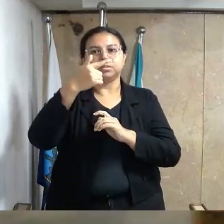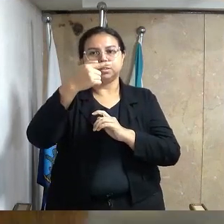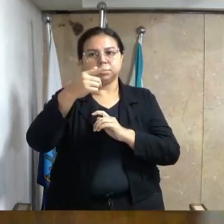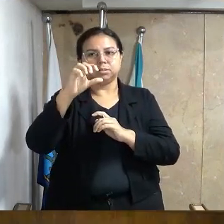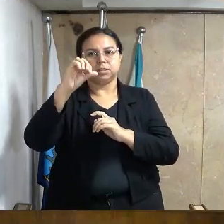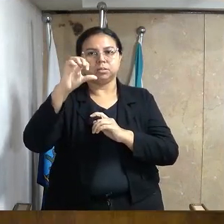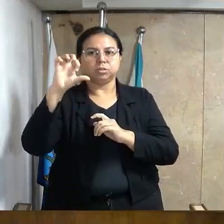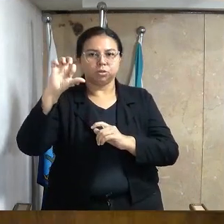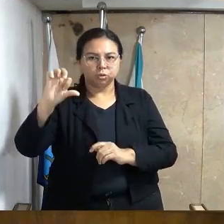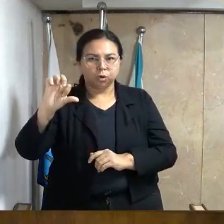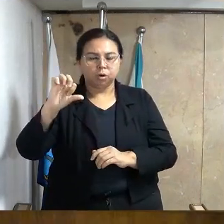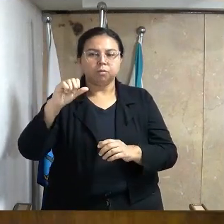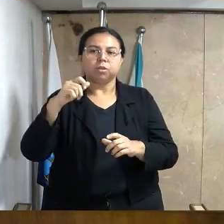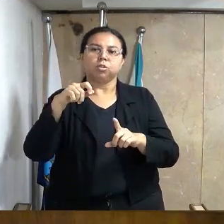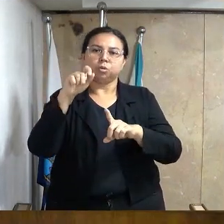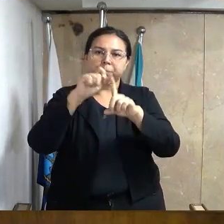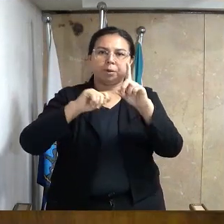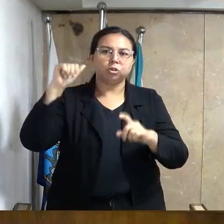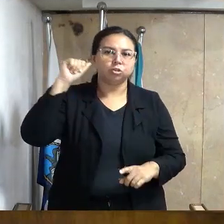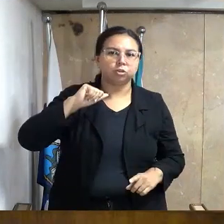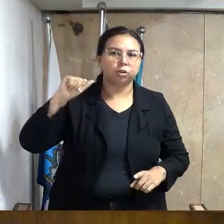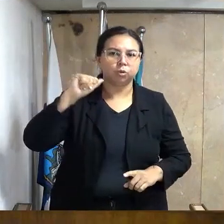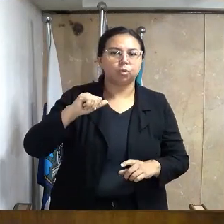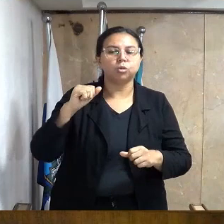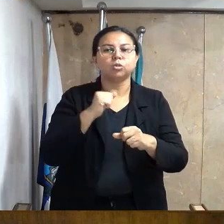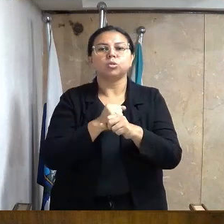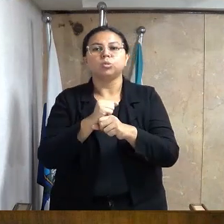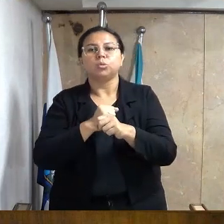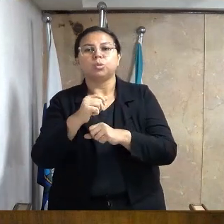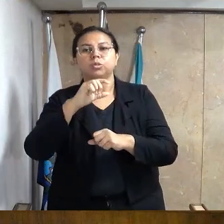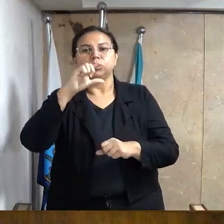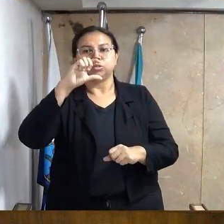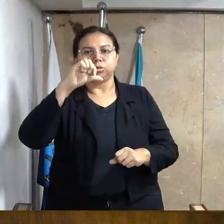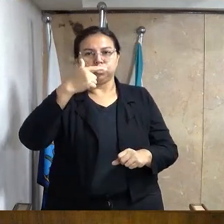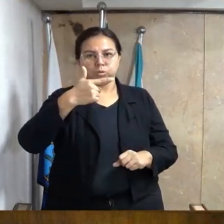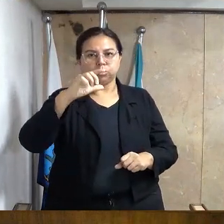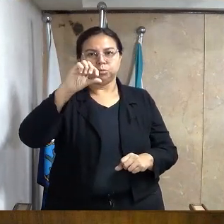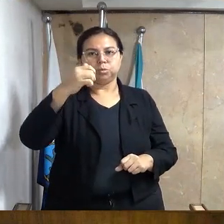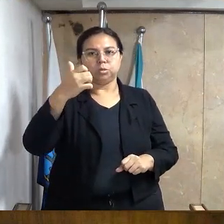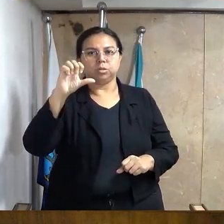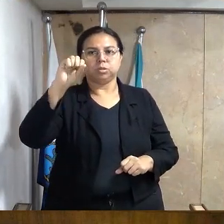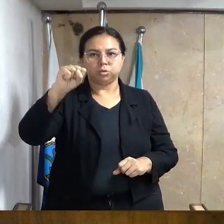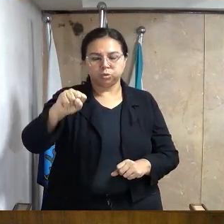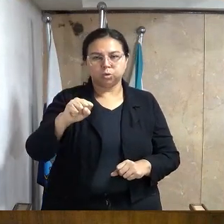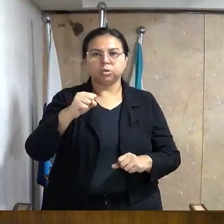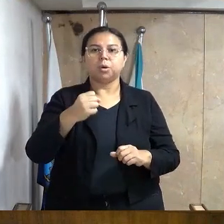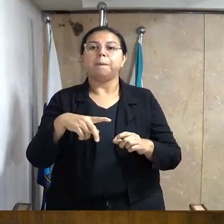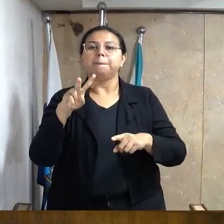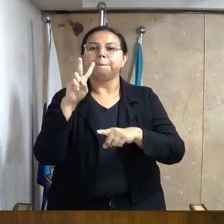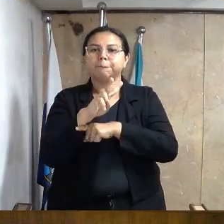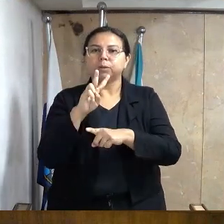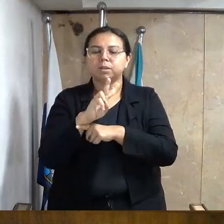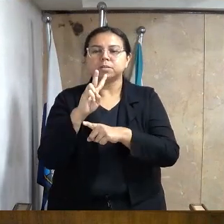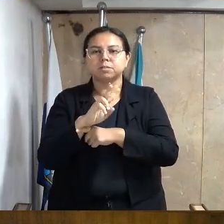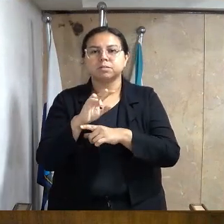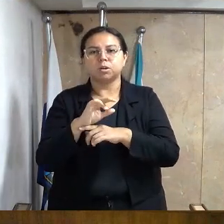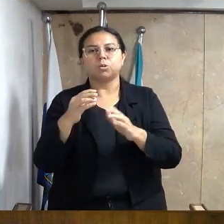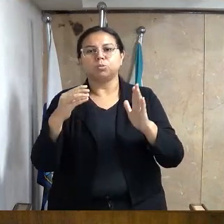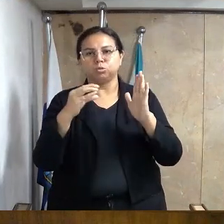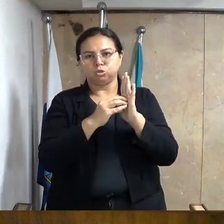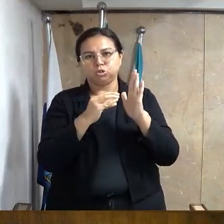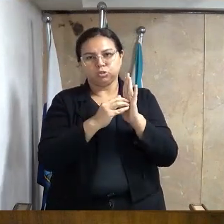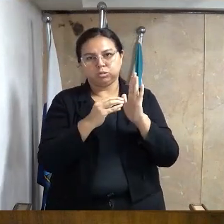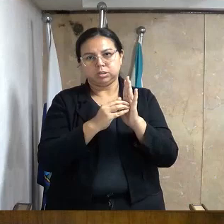agosto de 2018, lei geral de proteção de dados pessoais, no âmbito do poder executivo